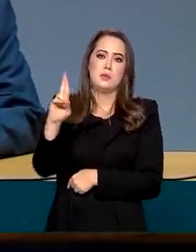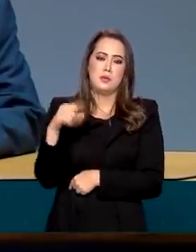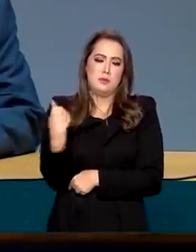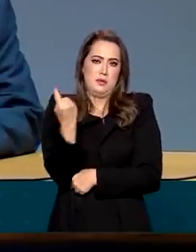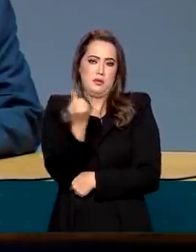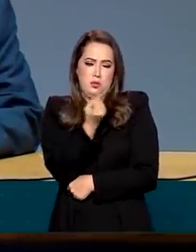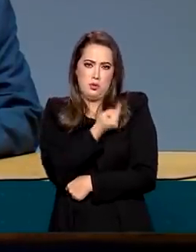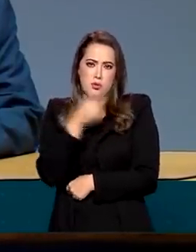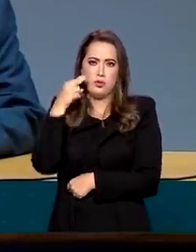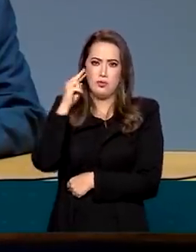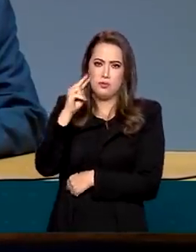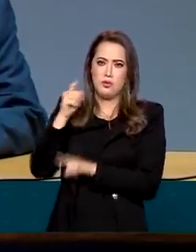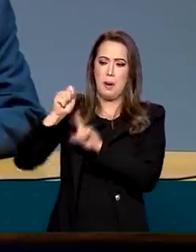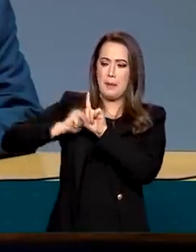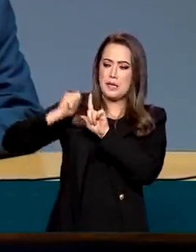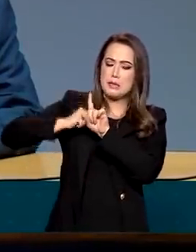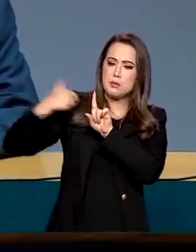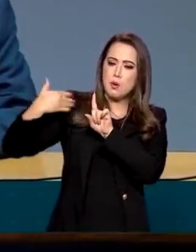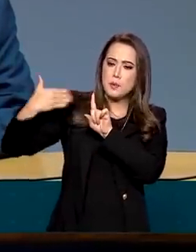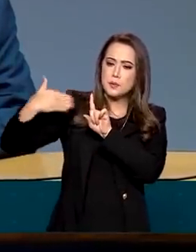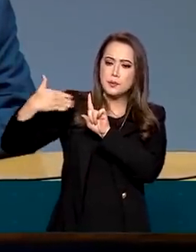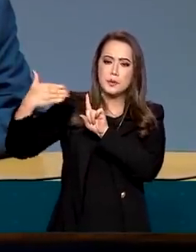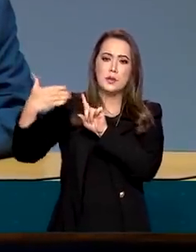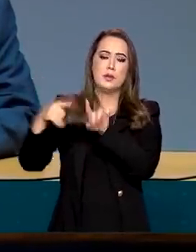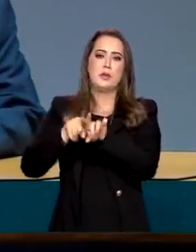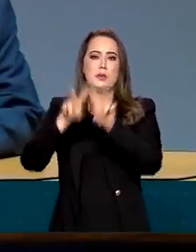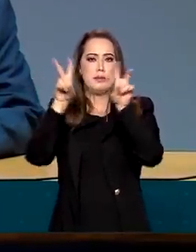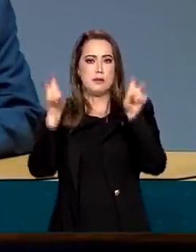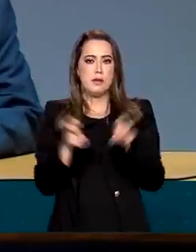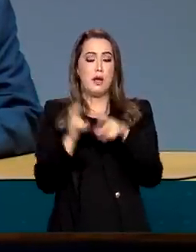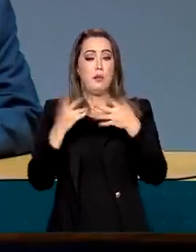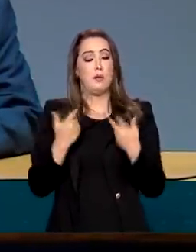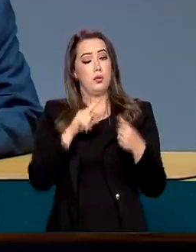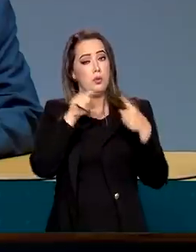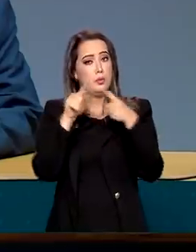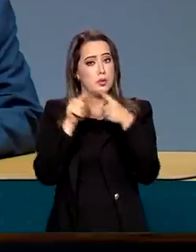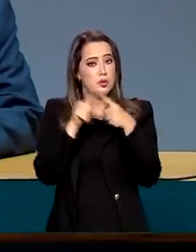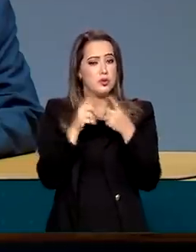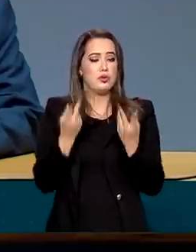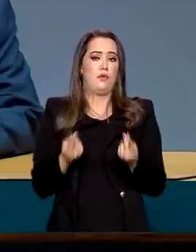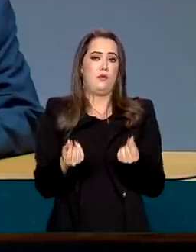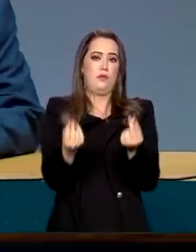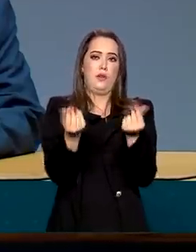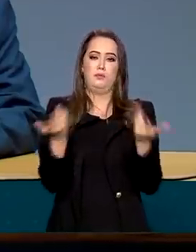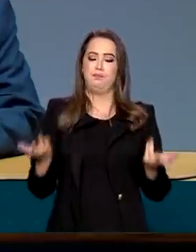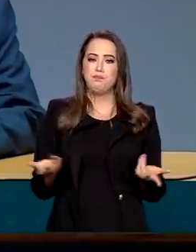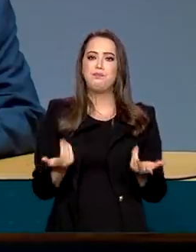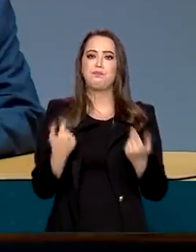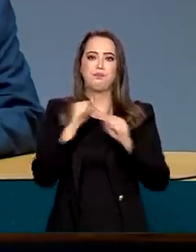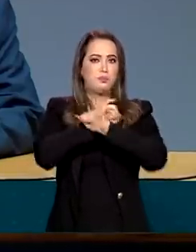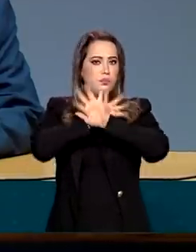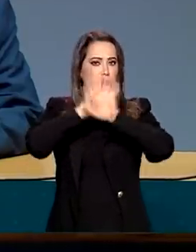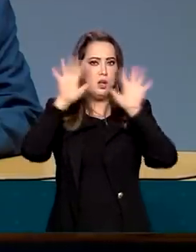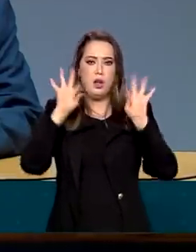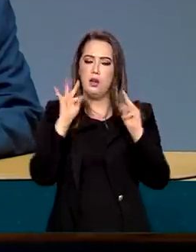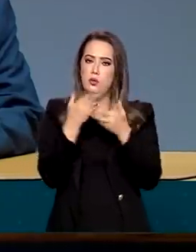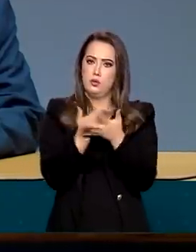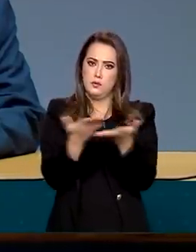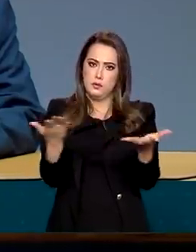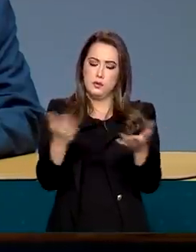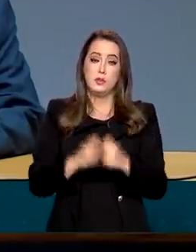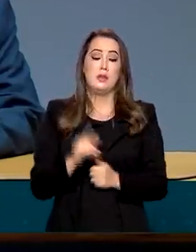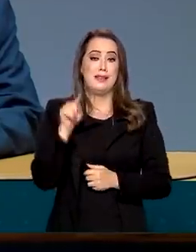vimos estudando há meses essa questão, onde chegou-se um valor. Deixo claro a todos os senhores,